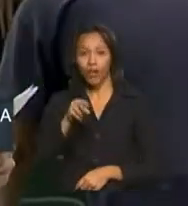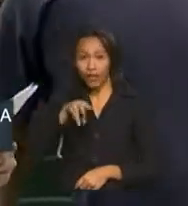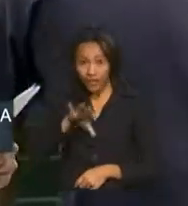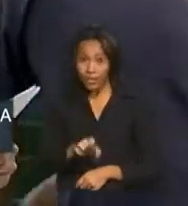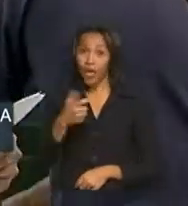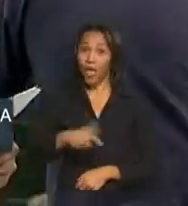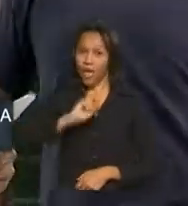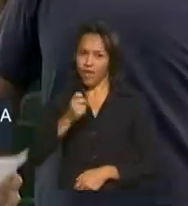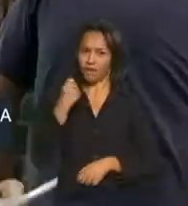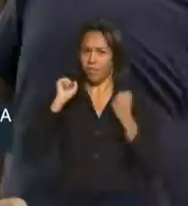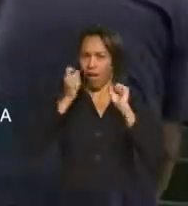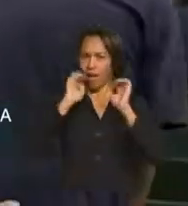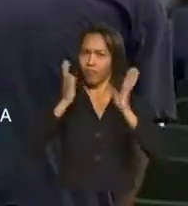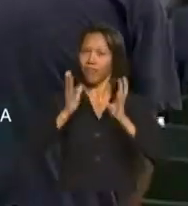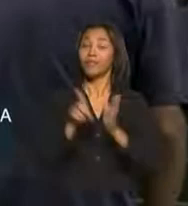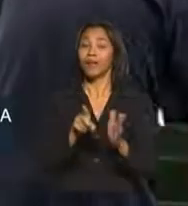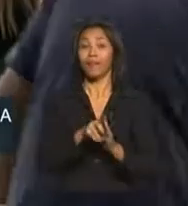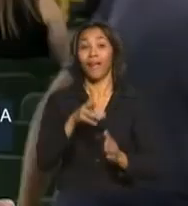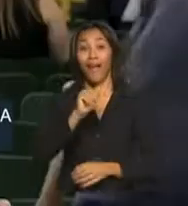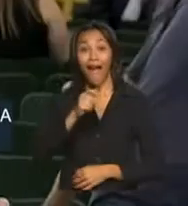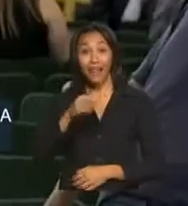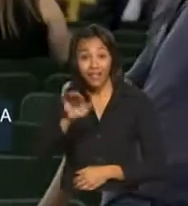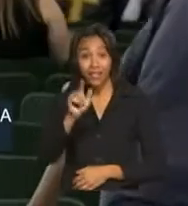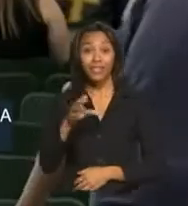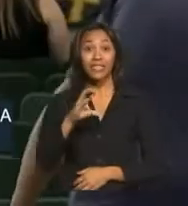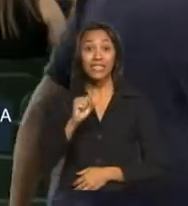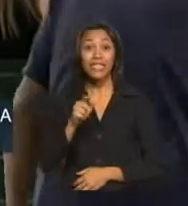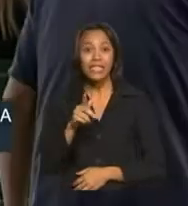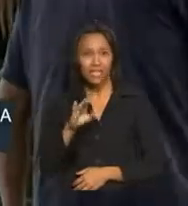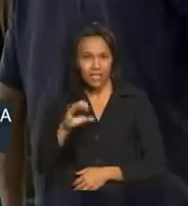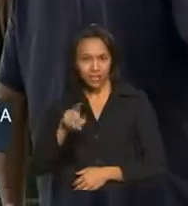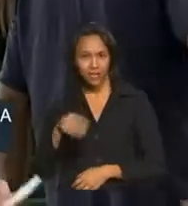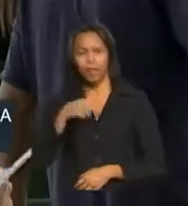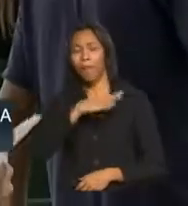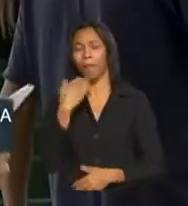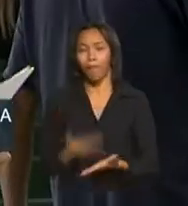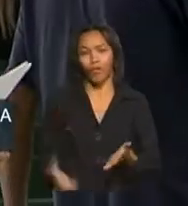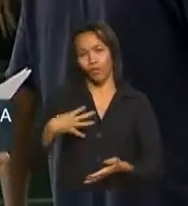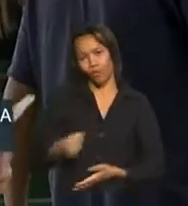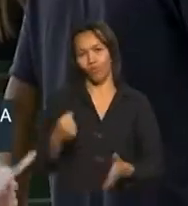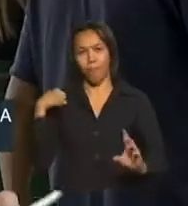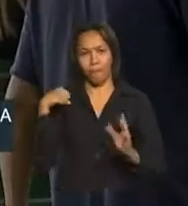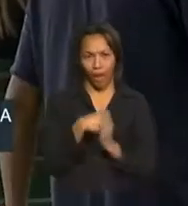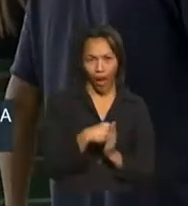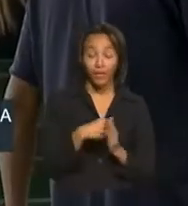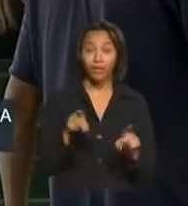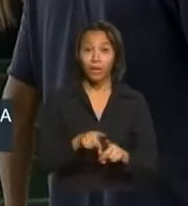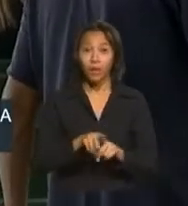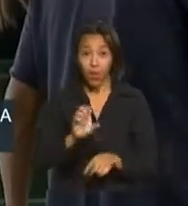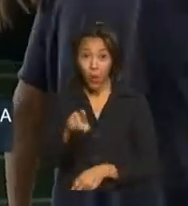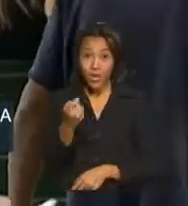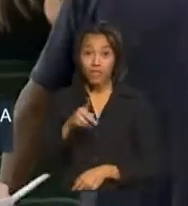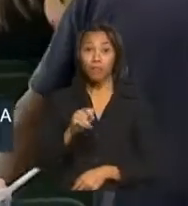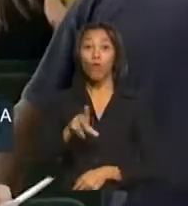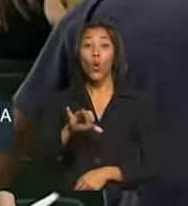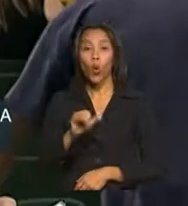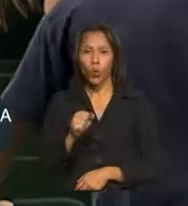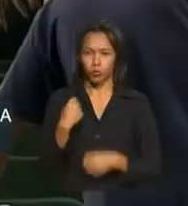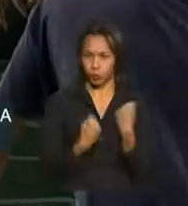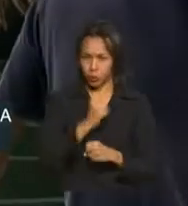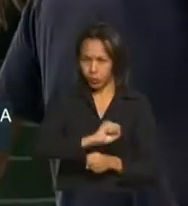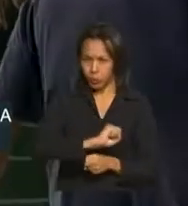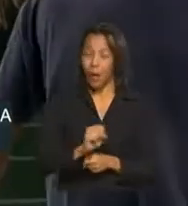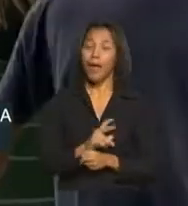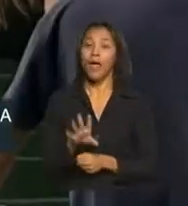vôlei, tem também a atriz Cissa Guimarães, que perdeu um filho atropelado, e também o ex-piloto de automobilismo,